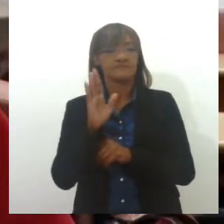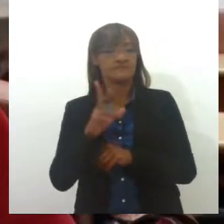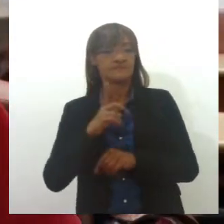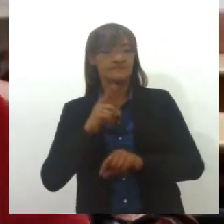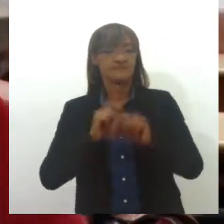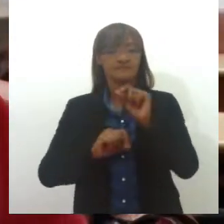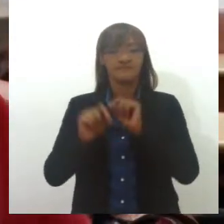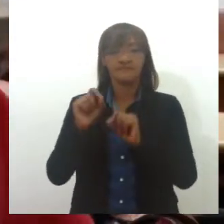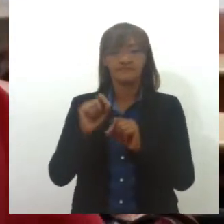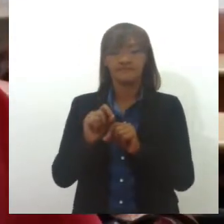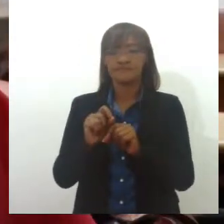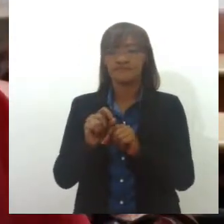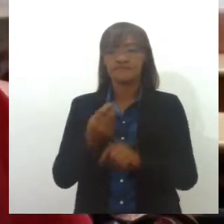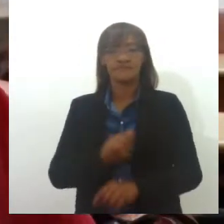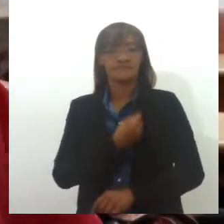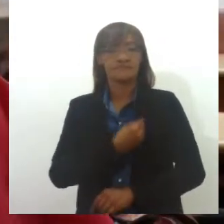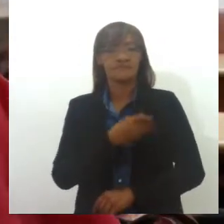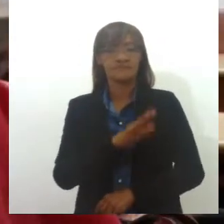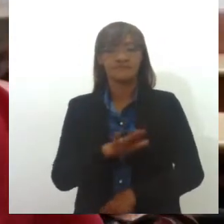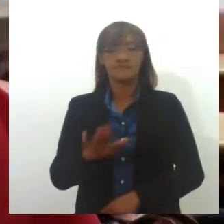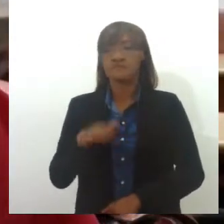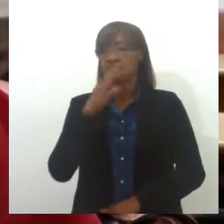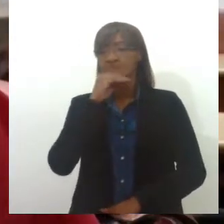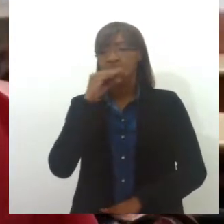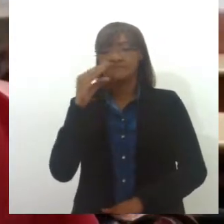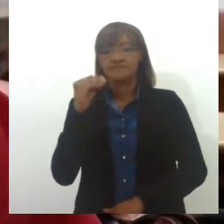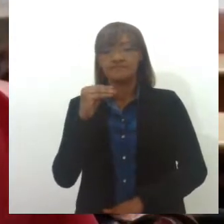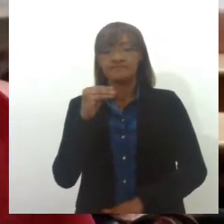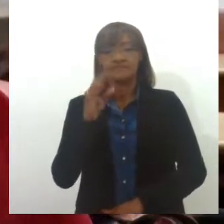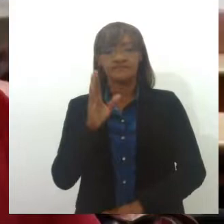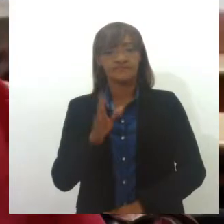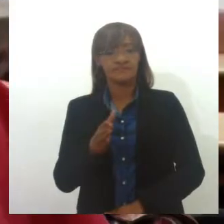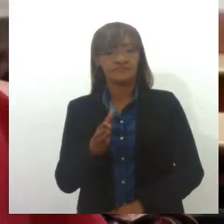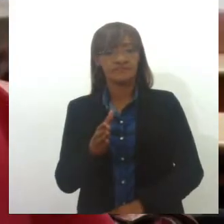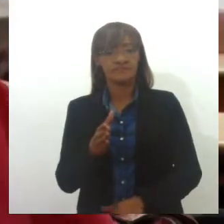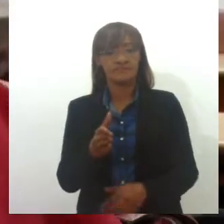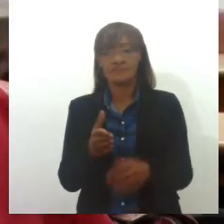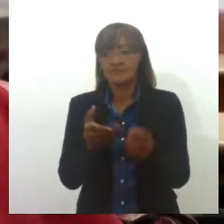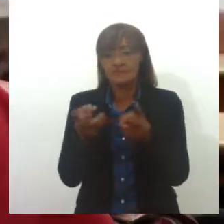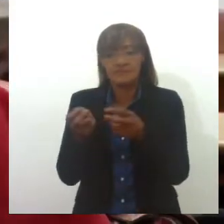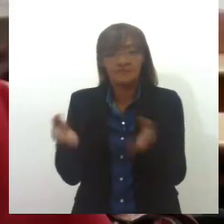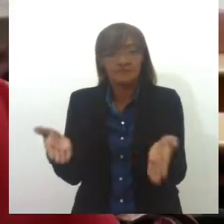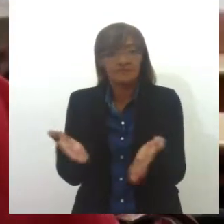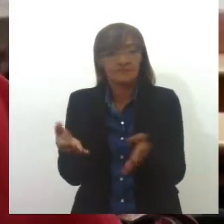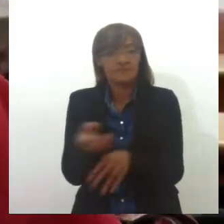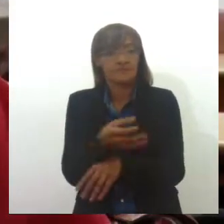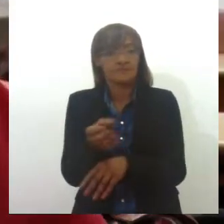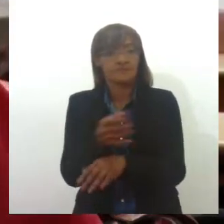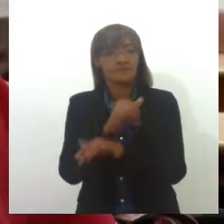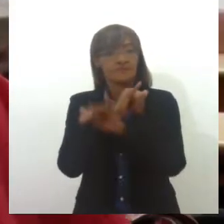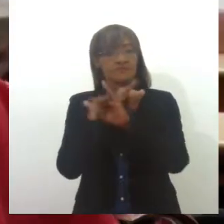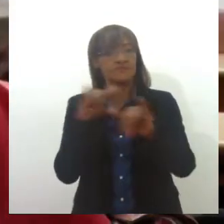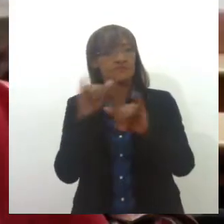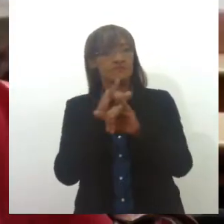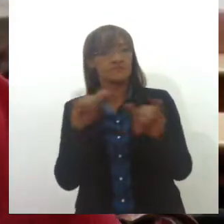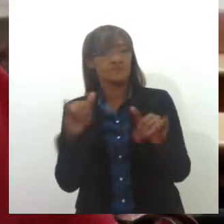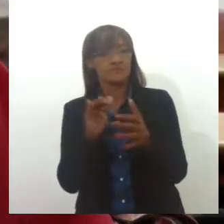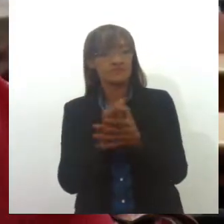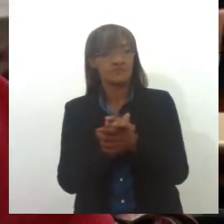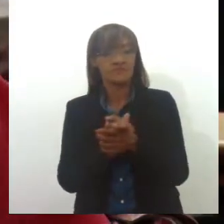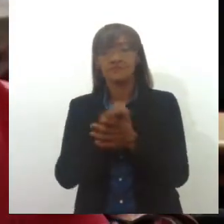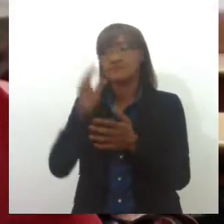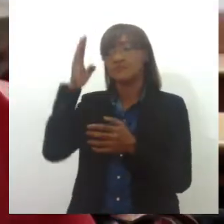violência contra a criança e adolescente, os casos recentes que a gente foi divulgado pela mídia, principalmente